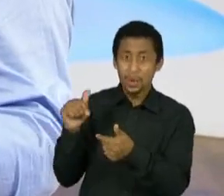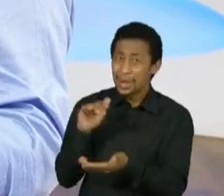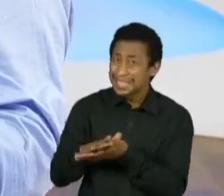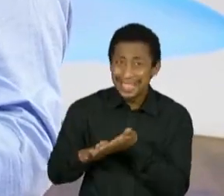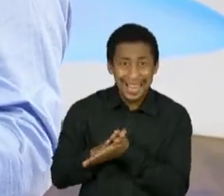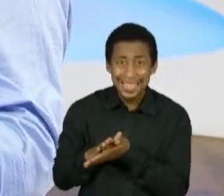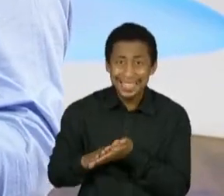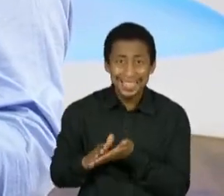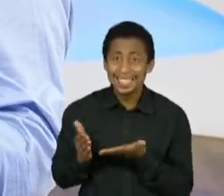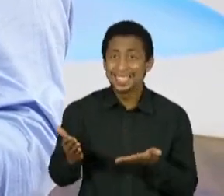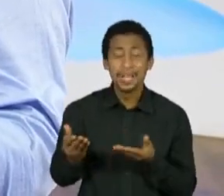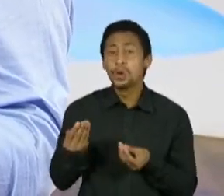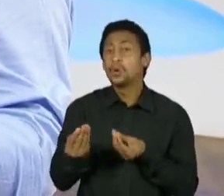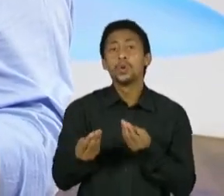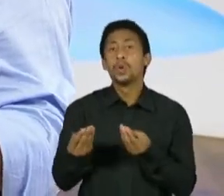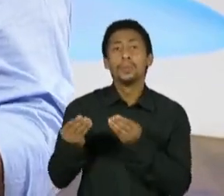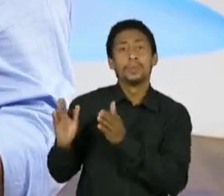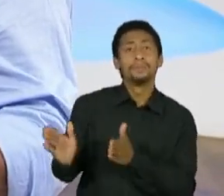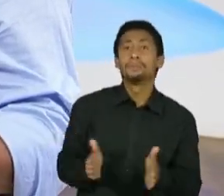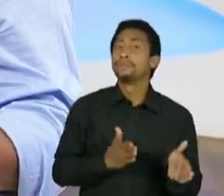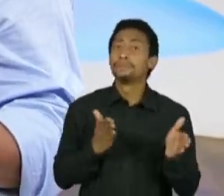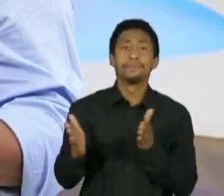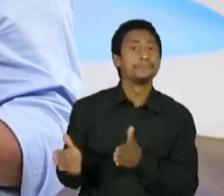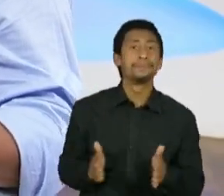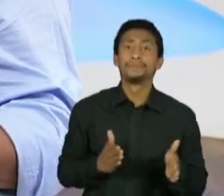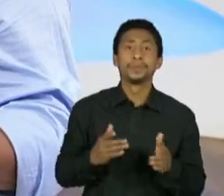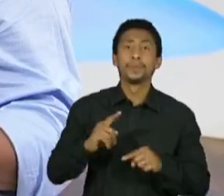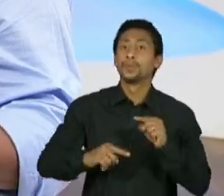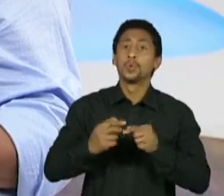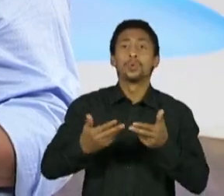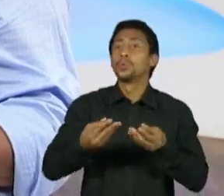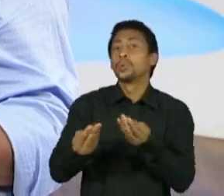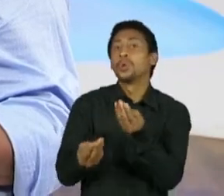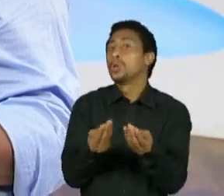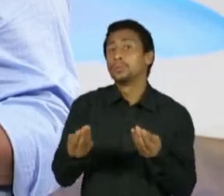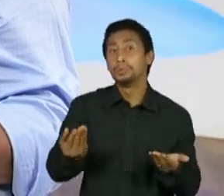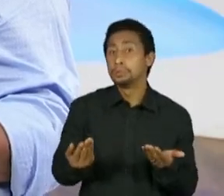eles vão produzir se eles não terão mercado para isso?